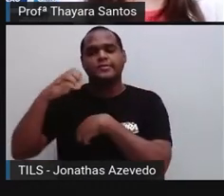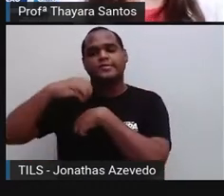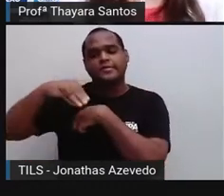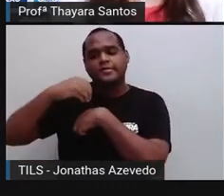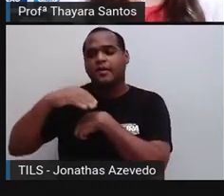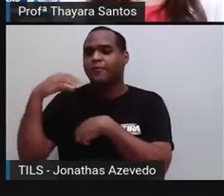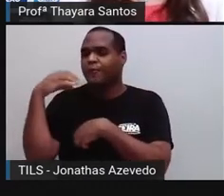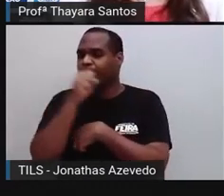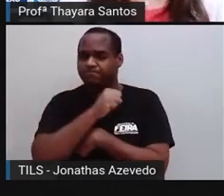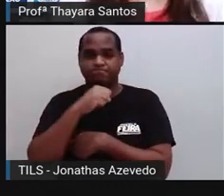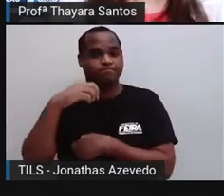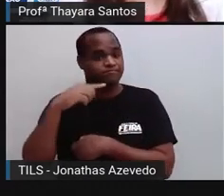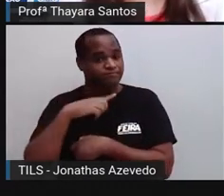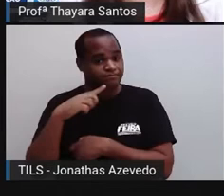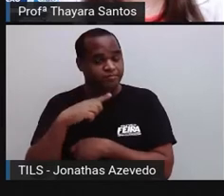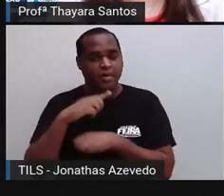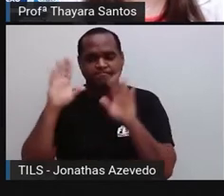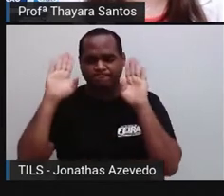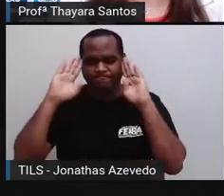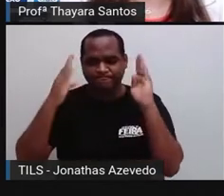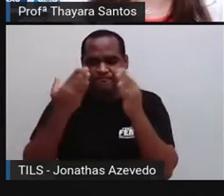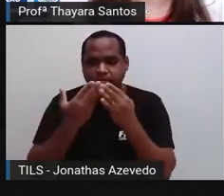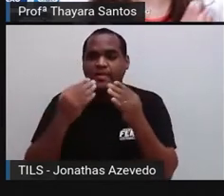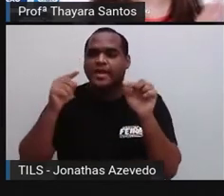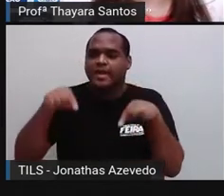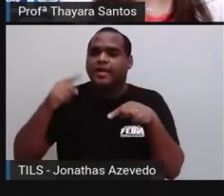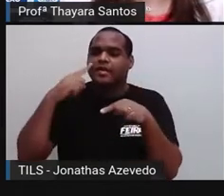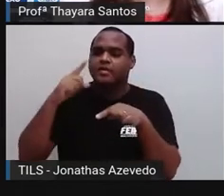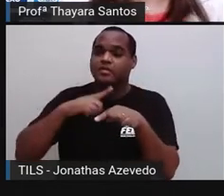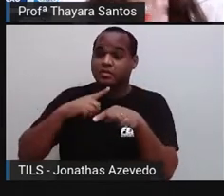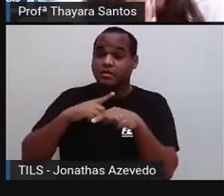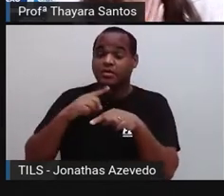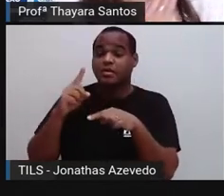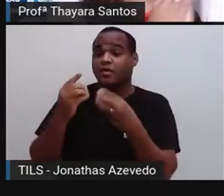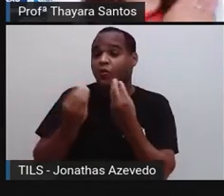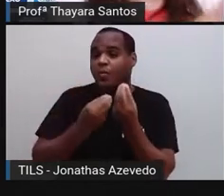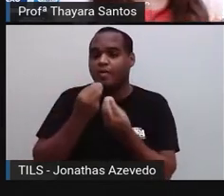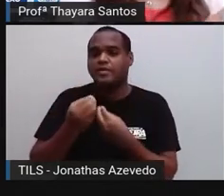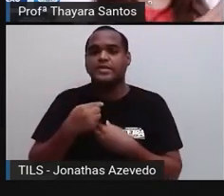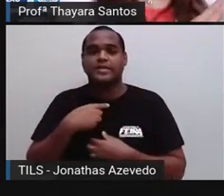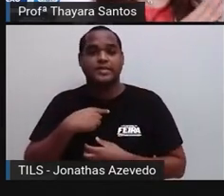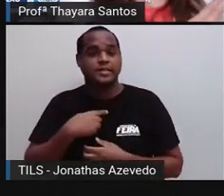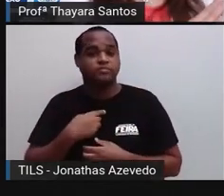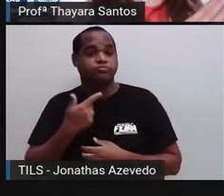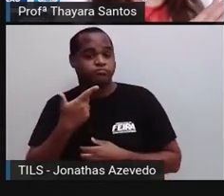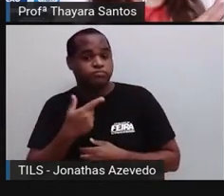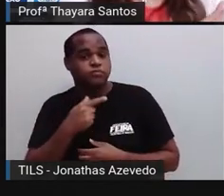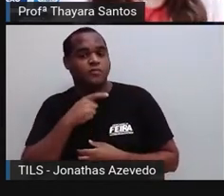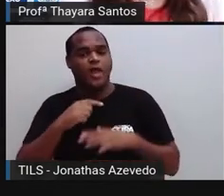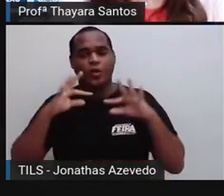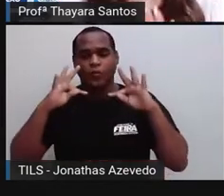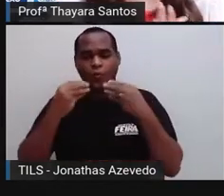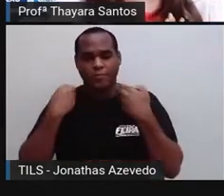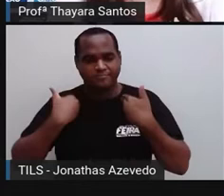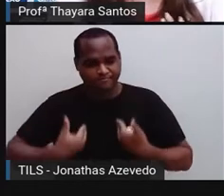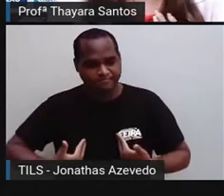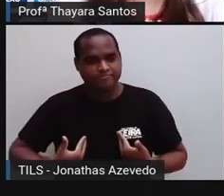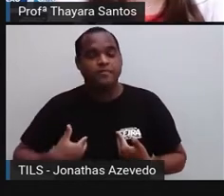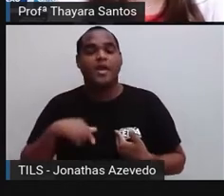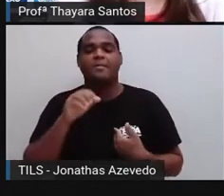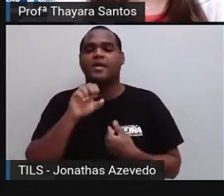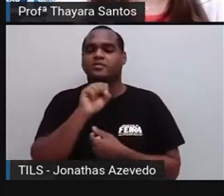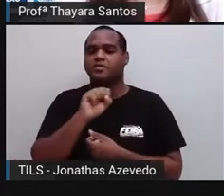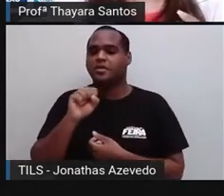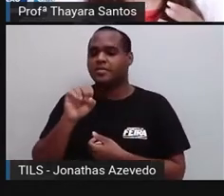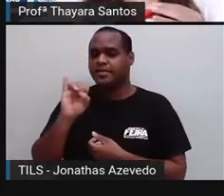muito rápido e direcionado para ativar a glândula ou músculo específico em todo o corpo. Já no sistema